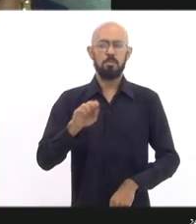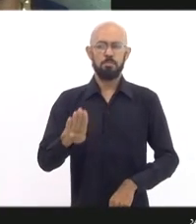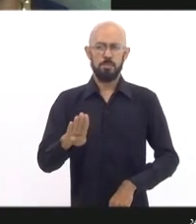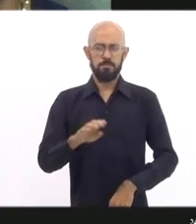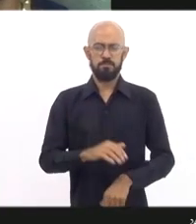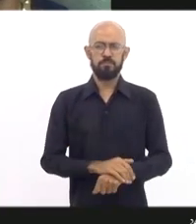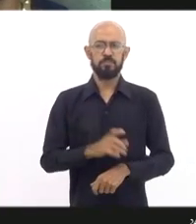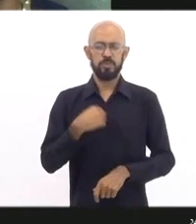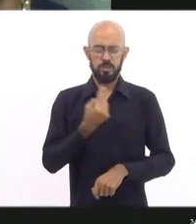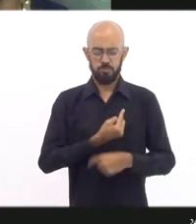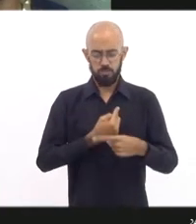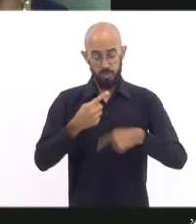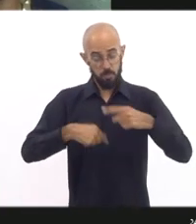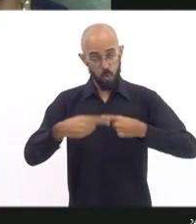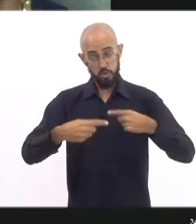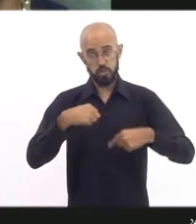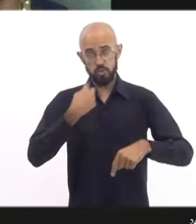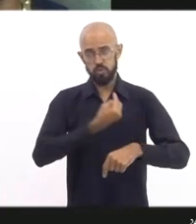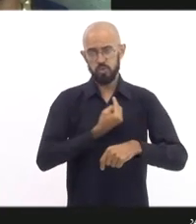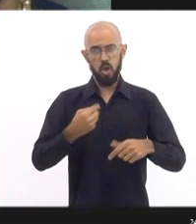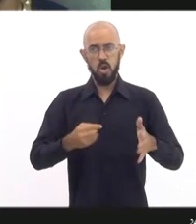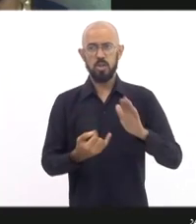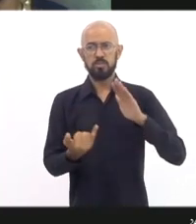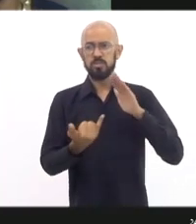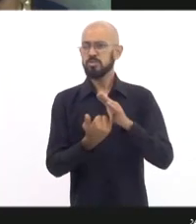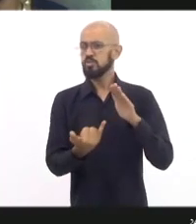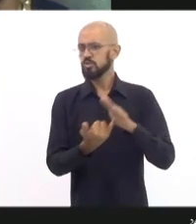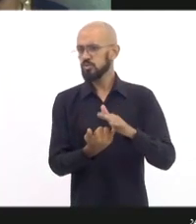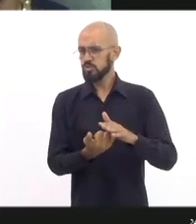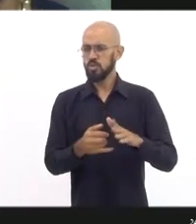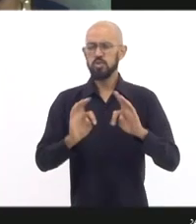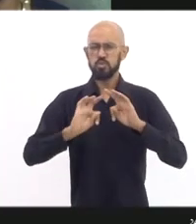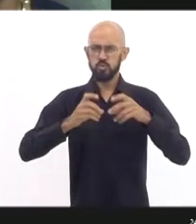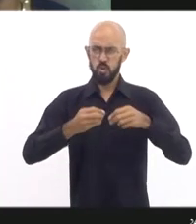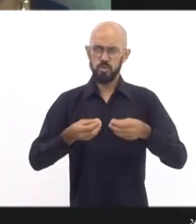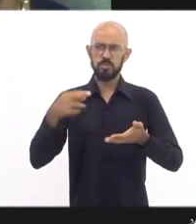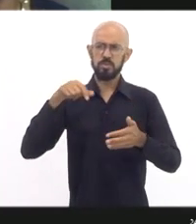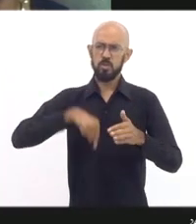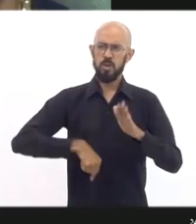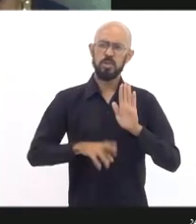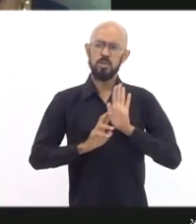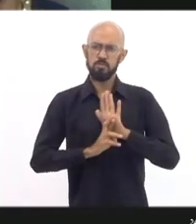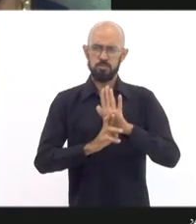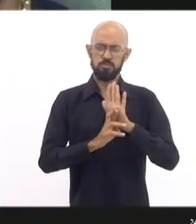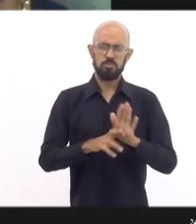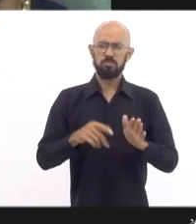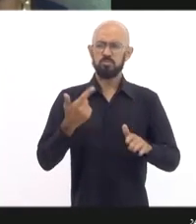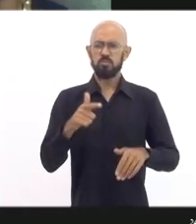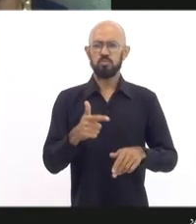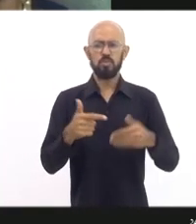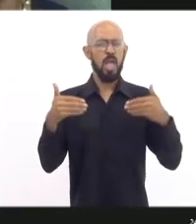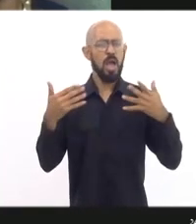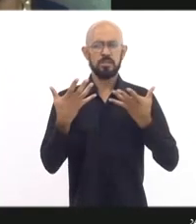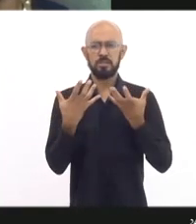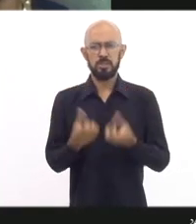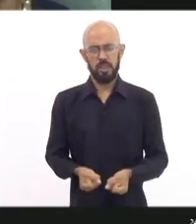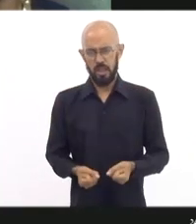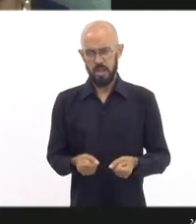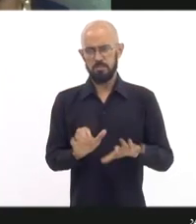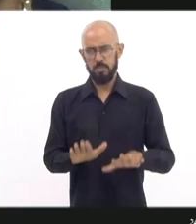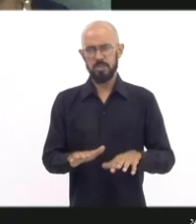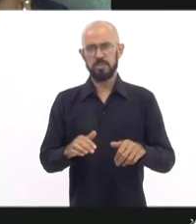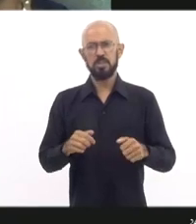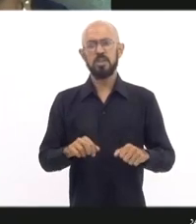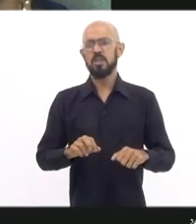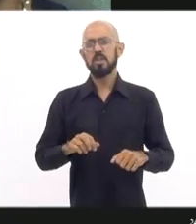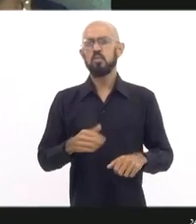entidades de direitos humanos que estão aqui representadas. Todo mundo inconformado com isso, mas não basta a solidariedade,